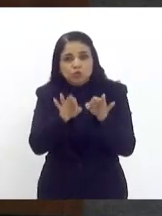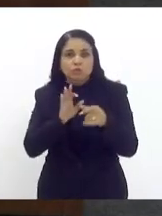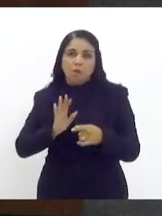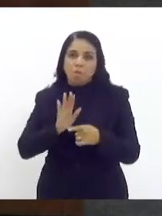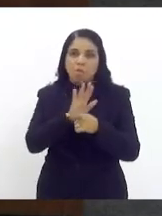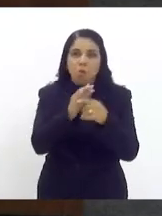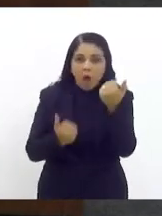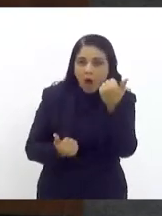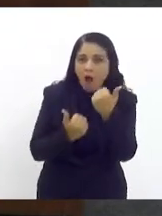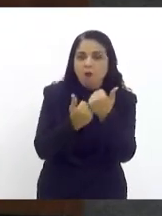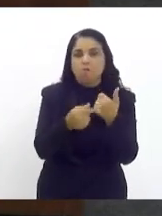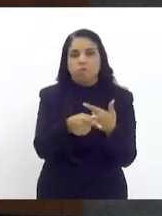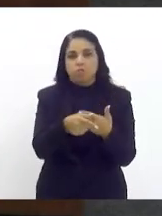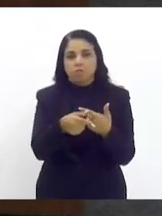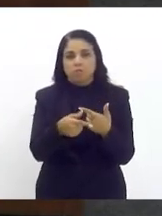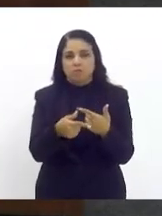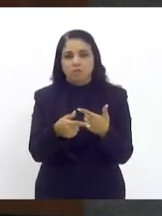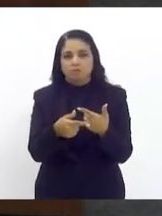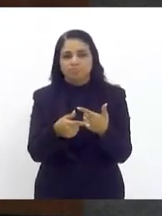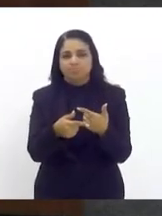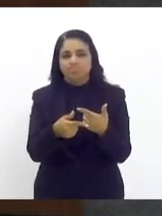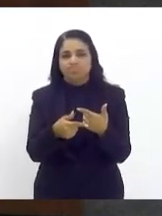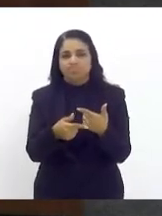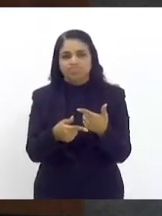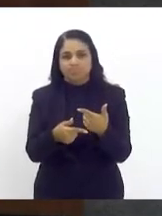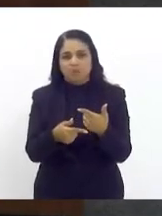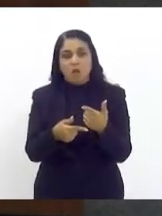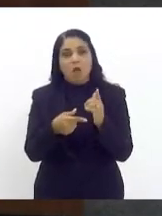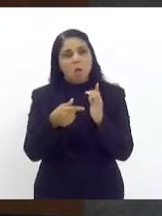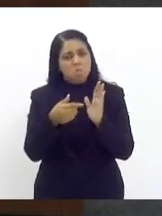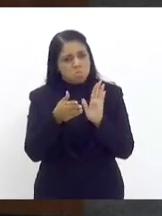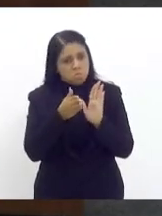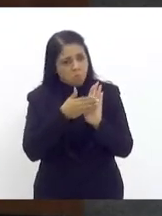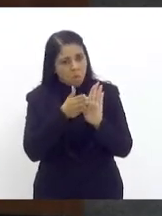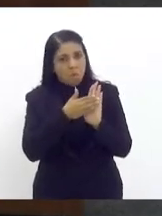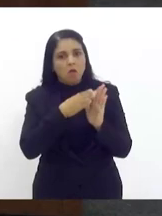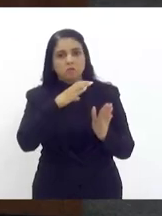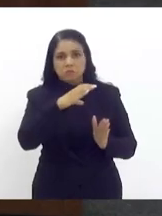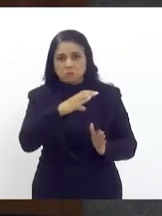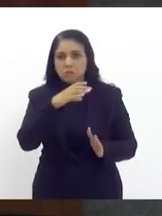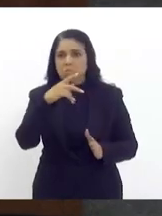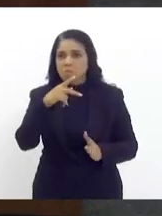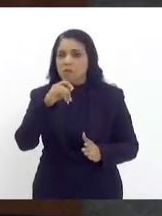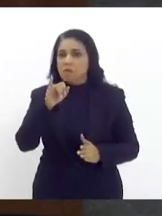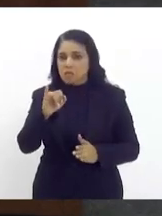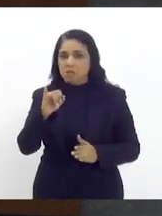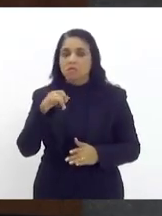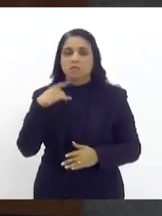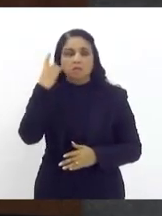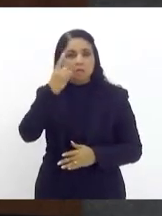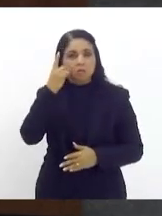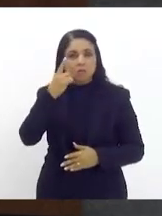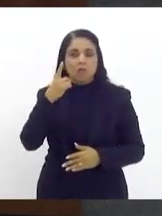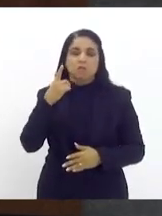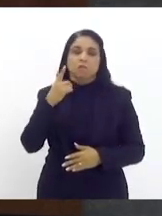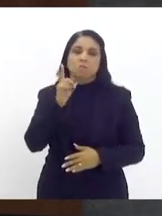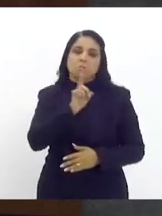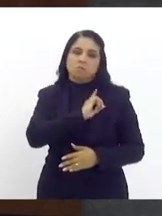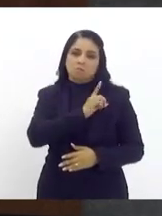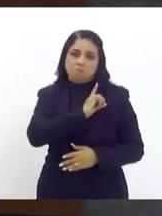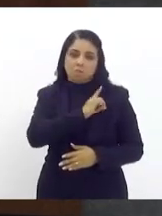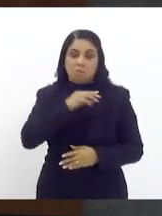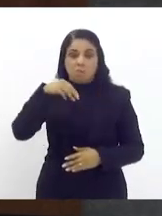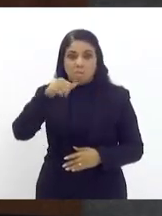muito pertinente a proposta de CPI da deputada Marta Rocha, porque esses crimes vêm aumentando